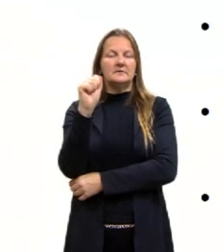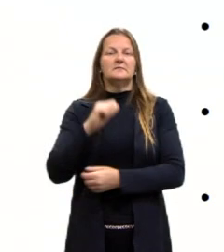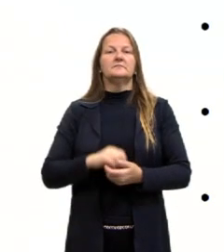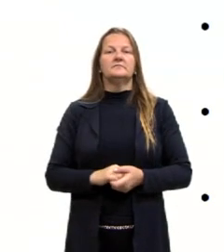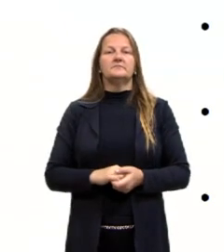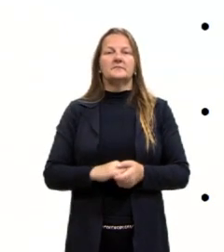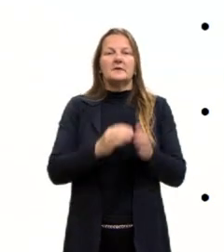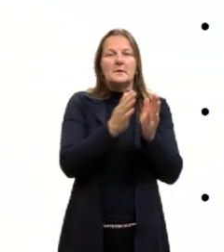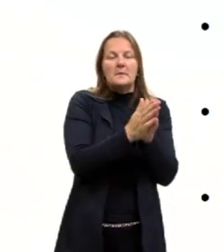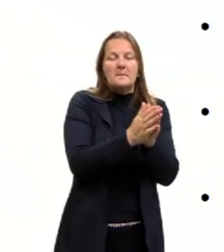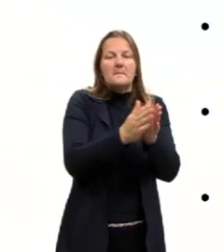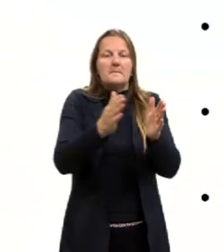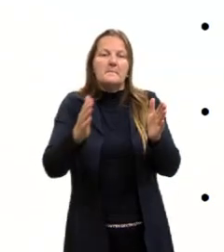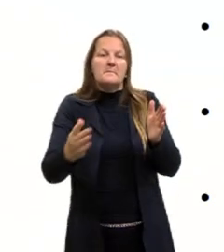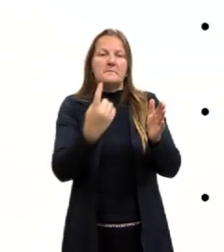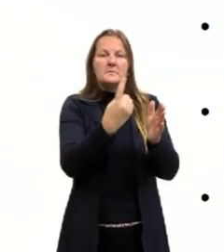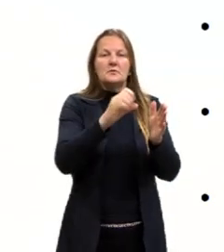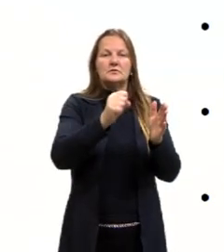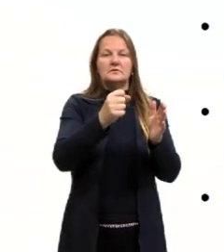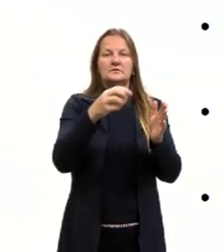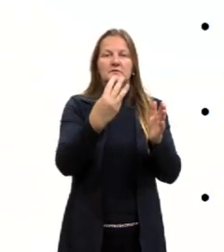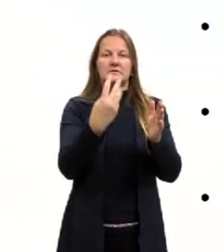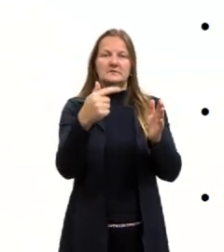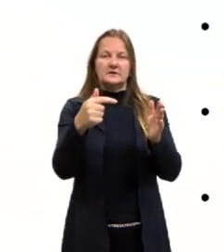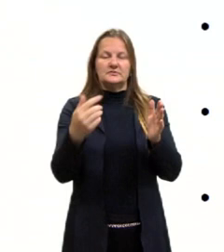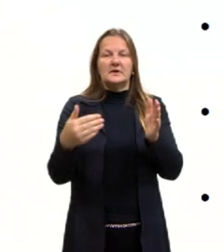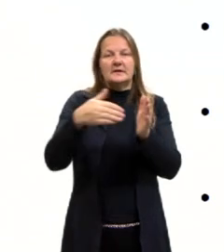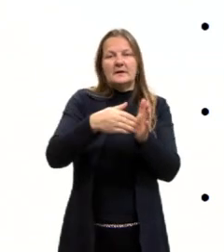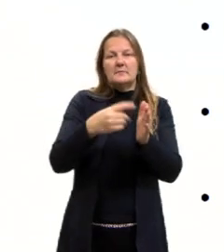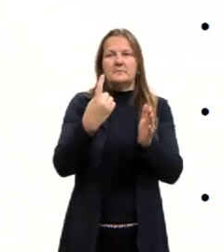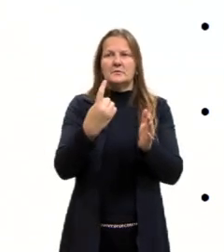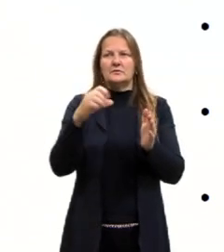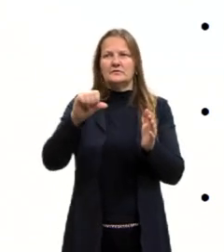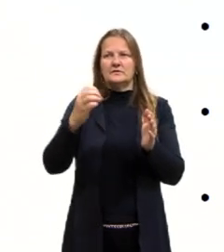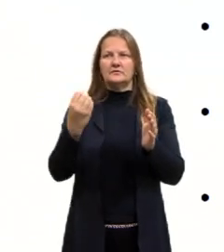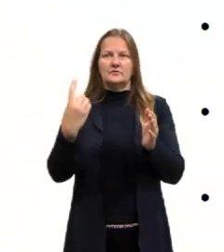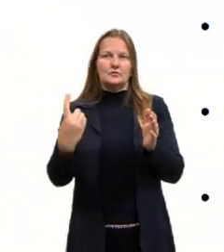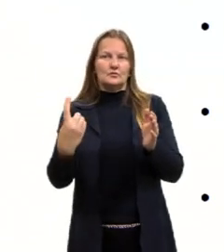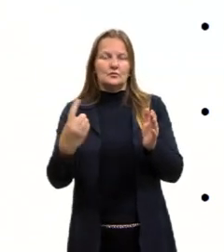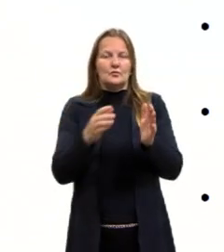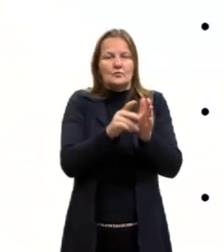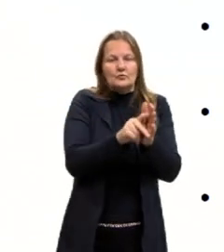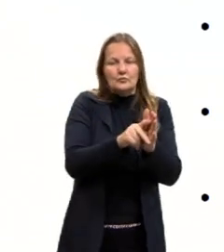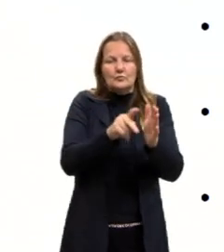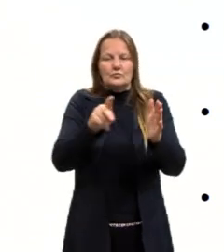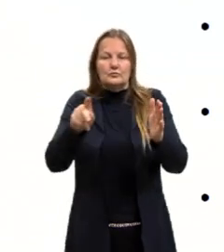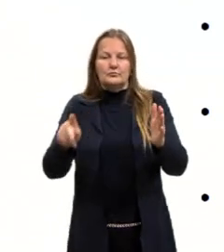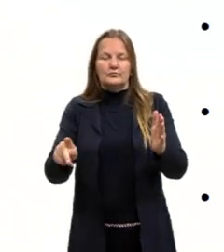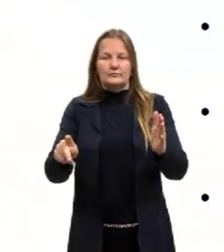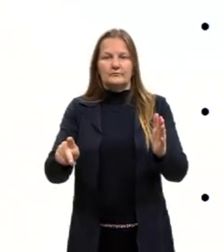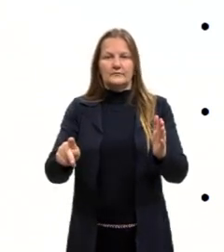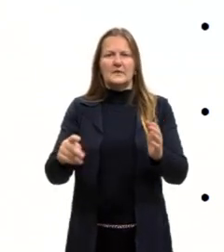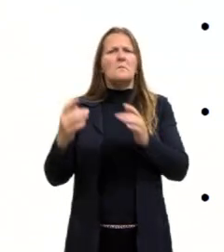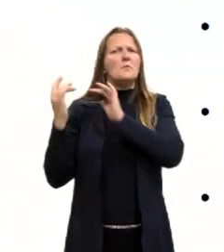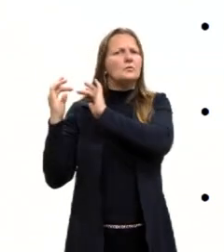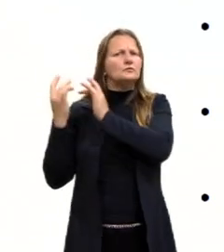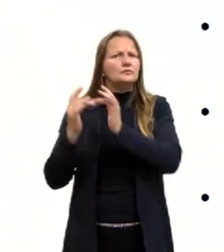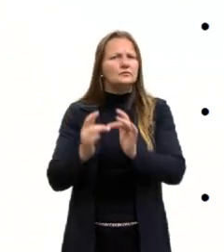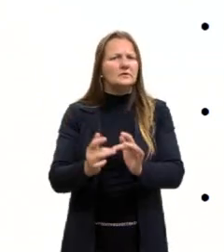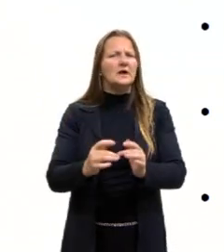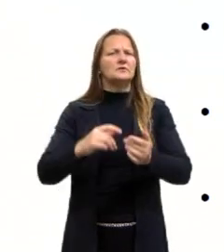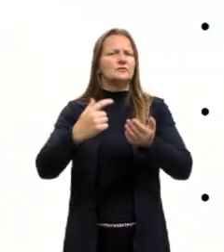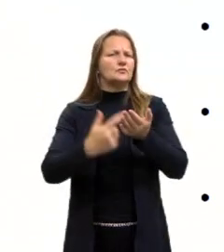de 1837 a 1901. É um período também de muitos clássicos da literatura,